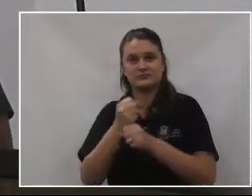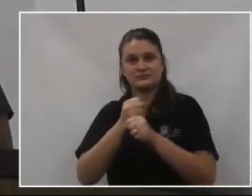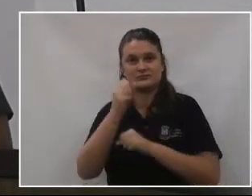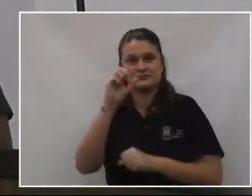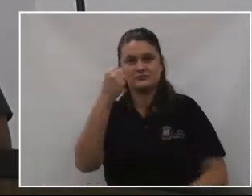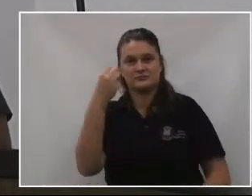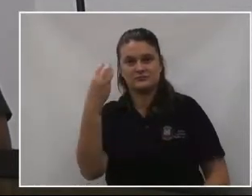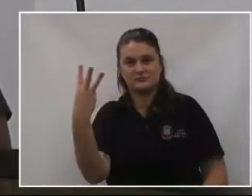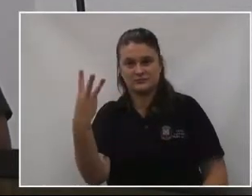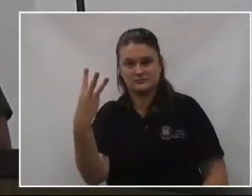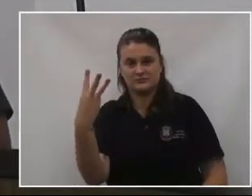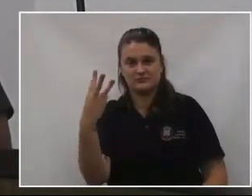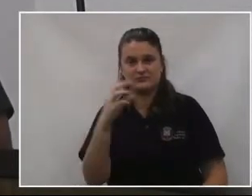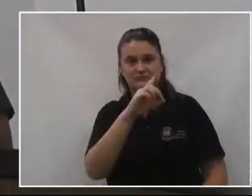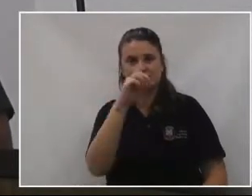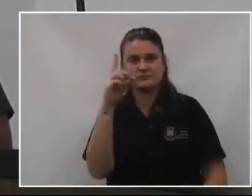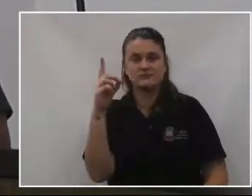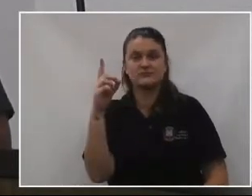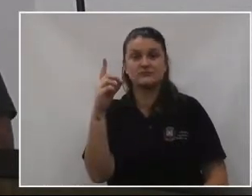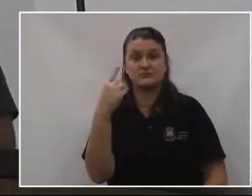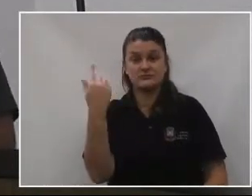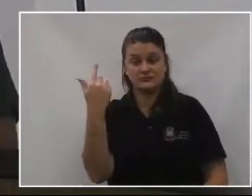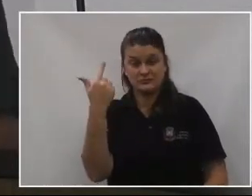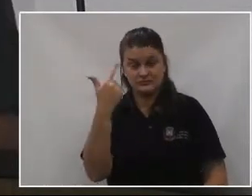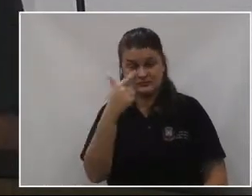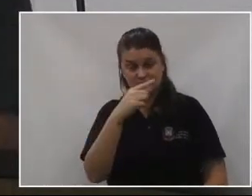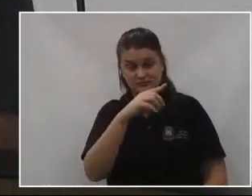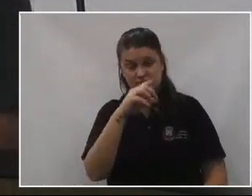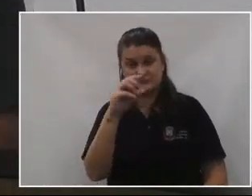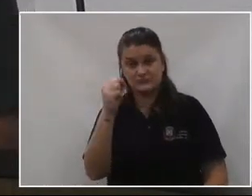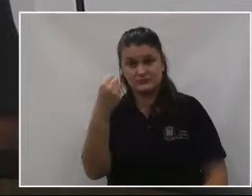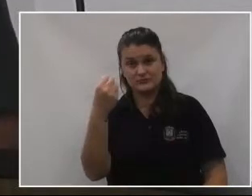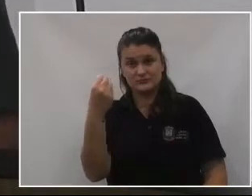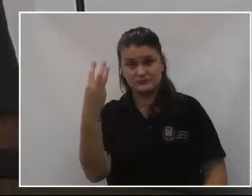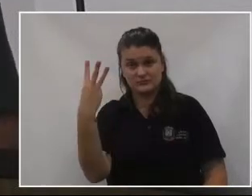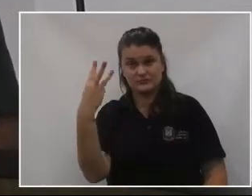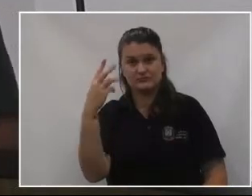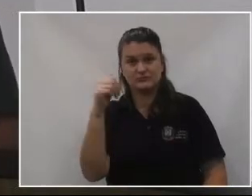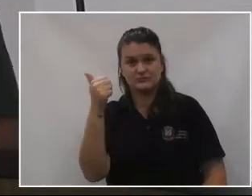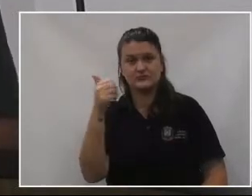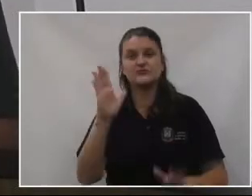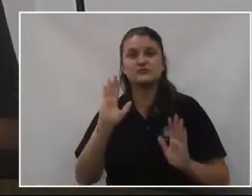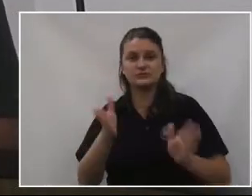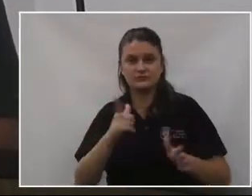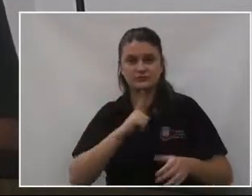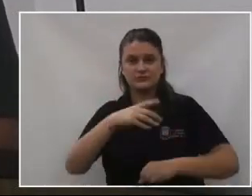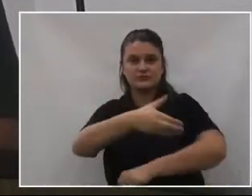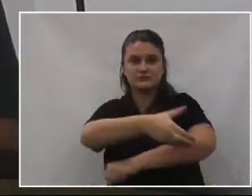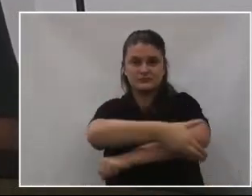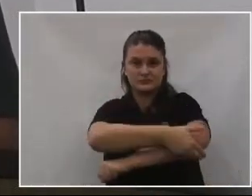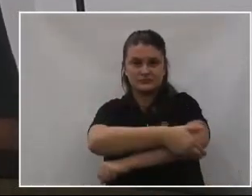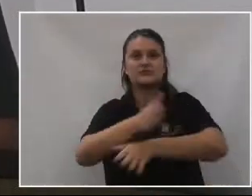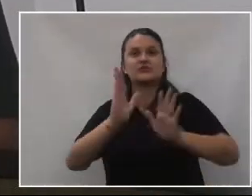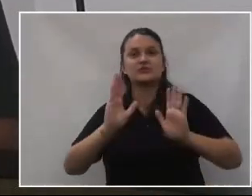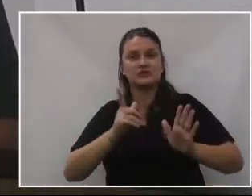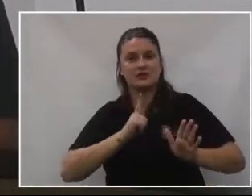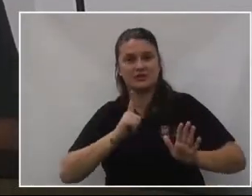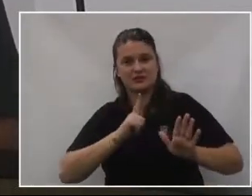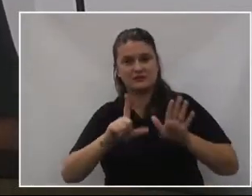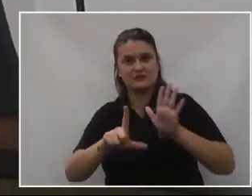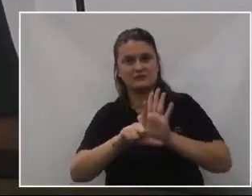do dia 22 de 11, já existe, então, a praça, já existe a lei. Entende?